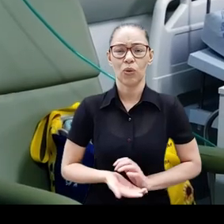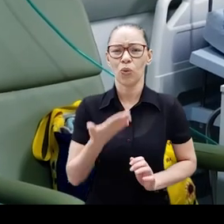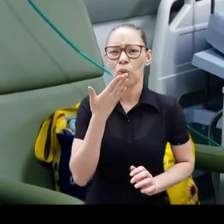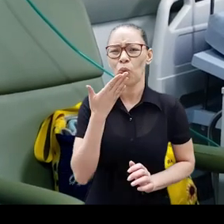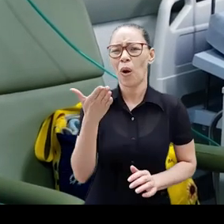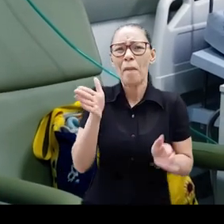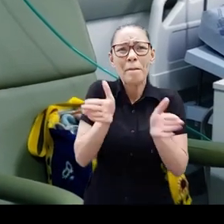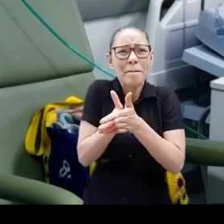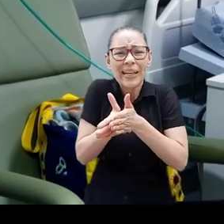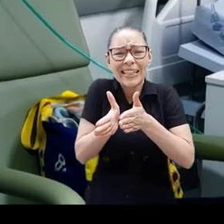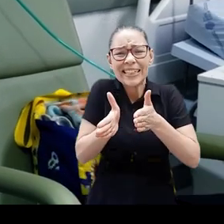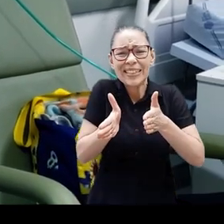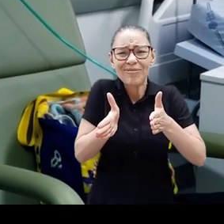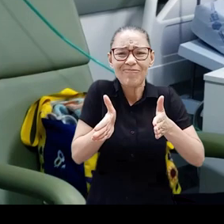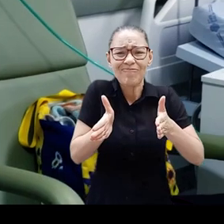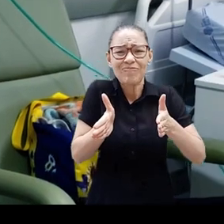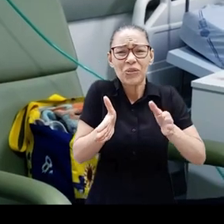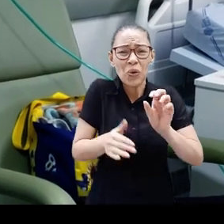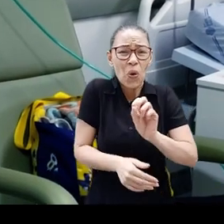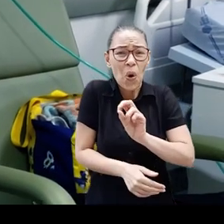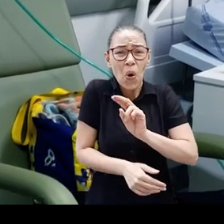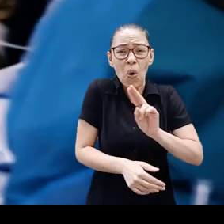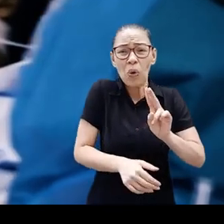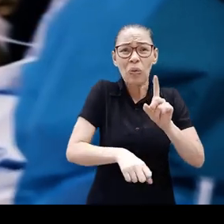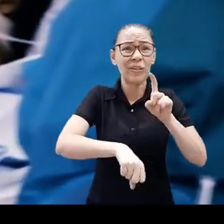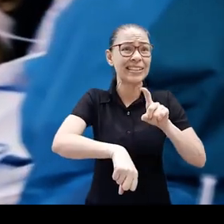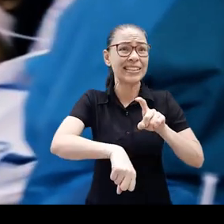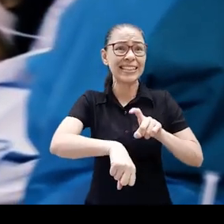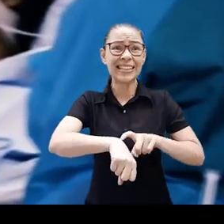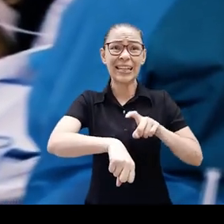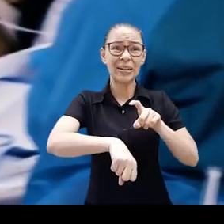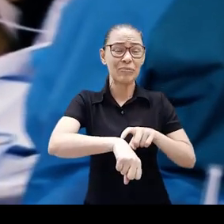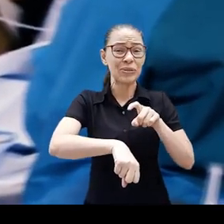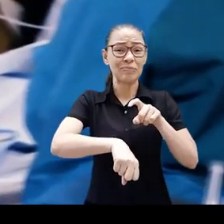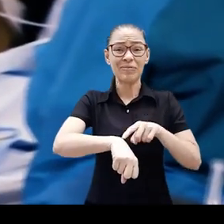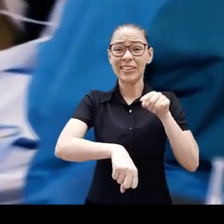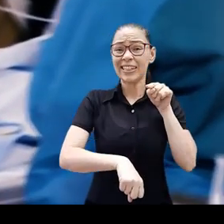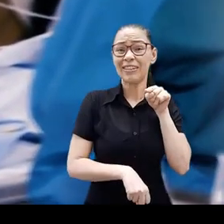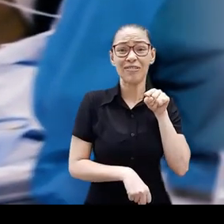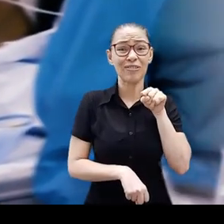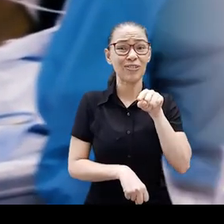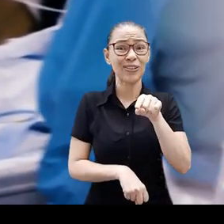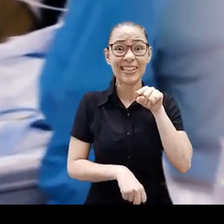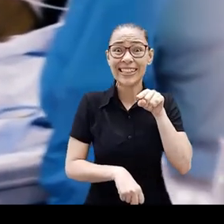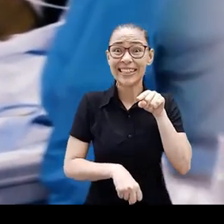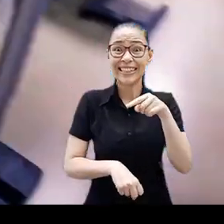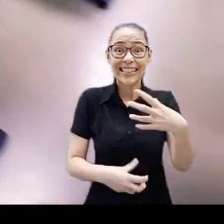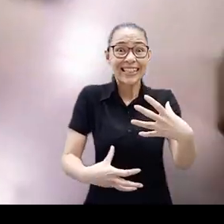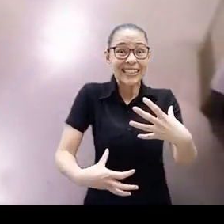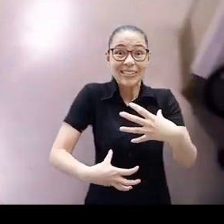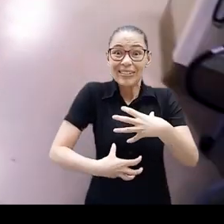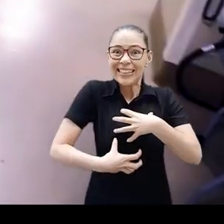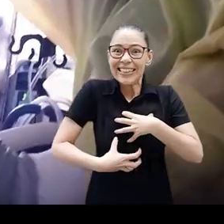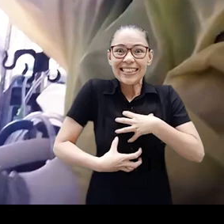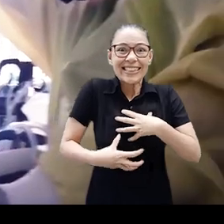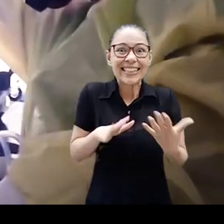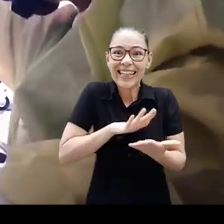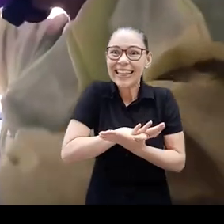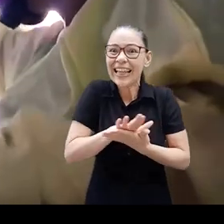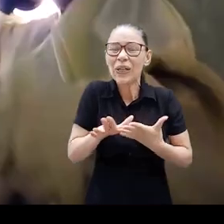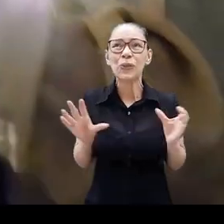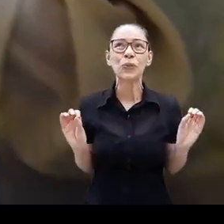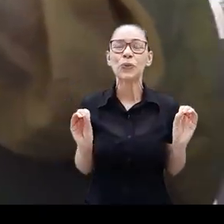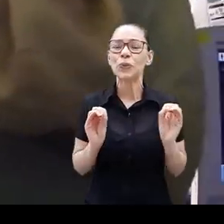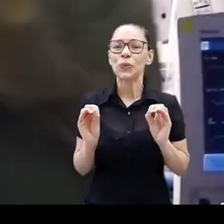Quanto tempo tem? Quanto tempo faz? Que você não